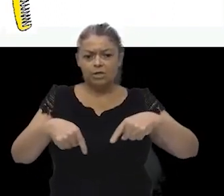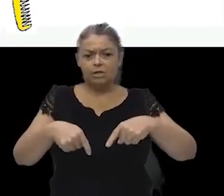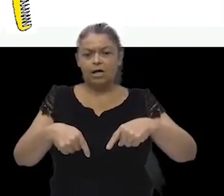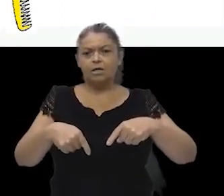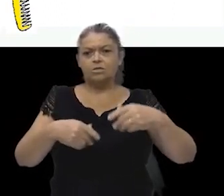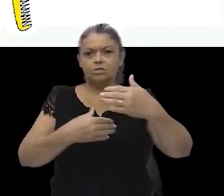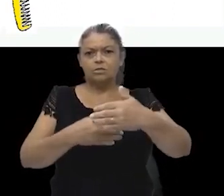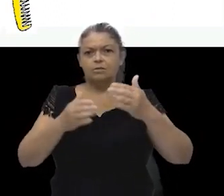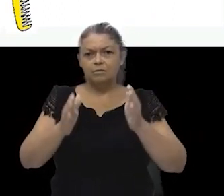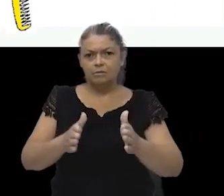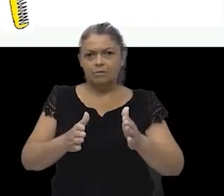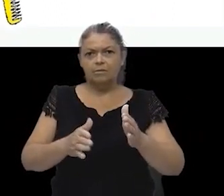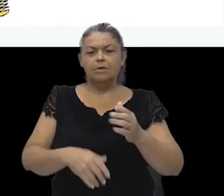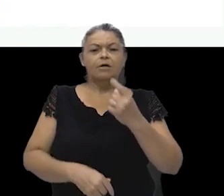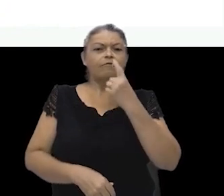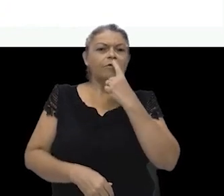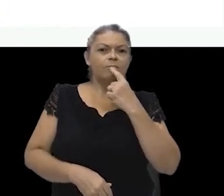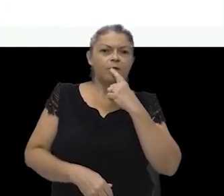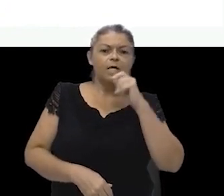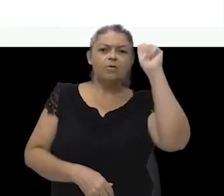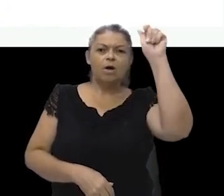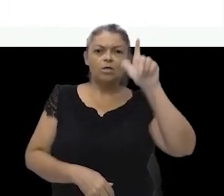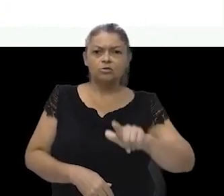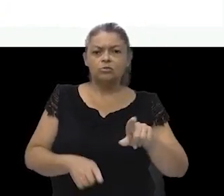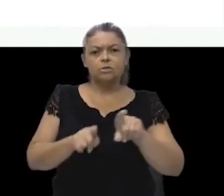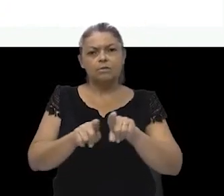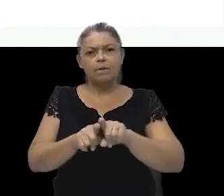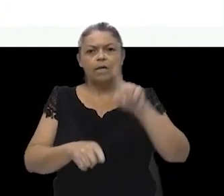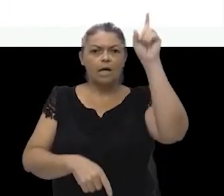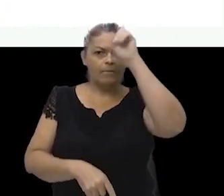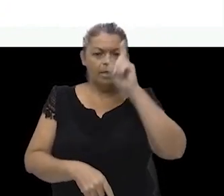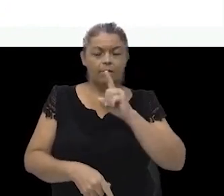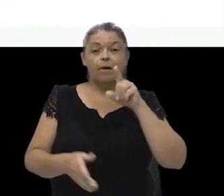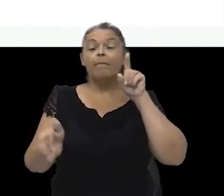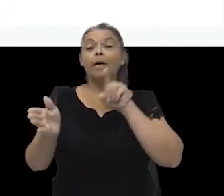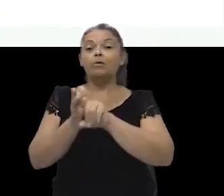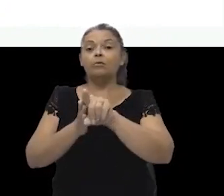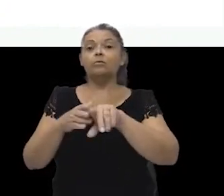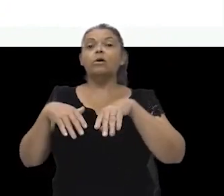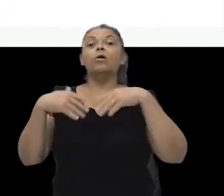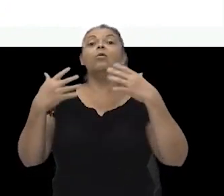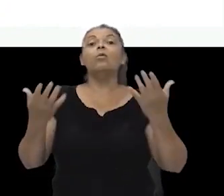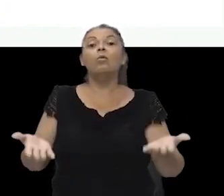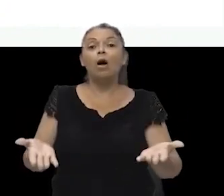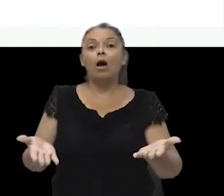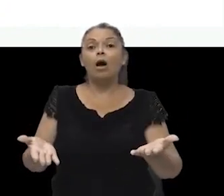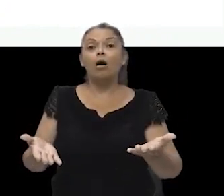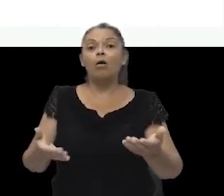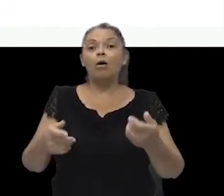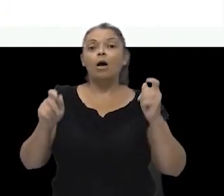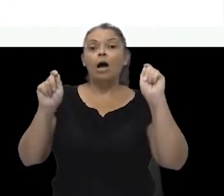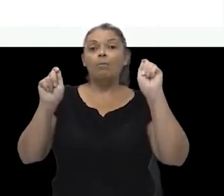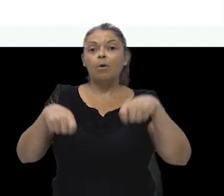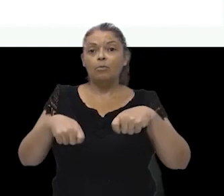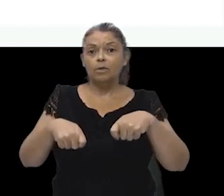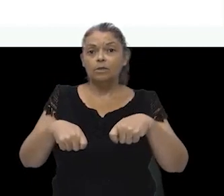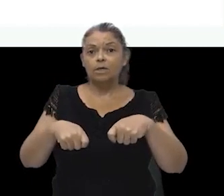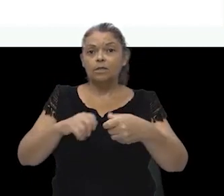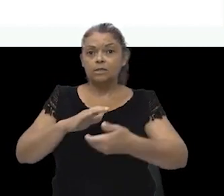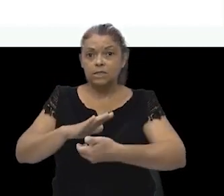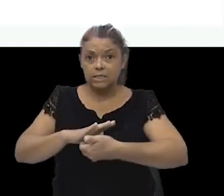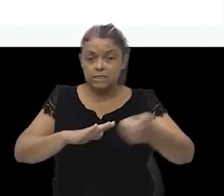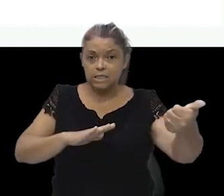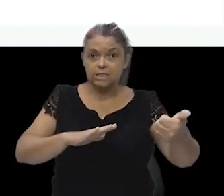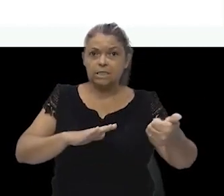os azuis e os amarelos. A pergunta é, qual seria a probabilidade de se retirar ao